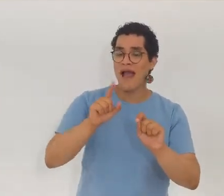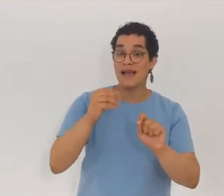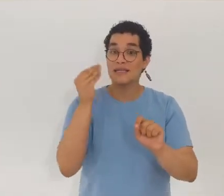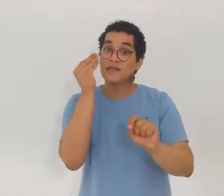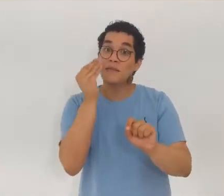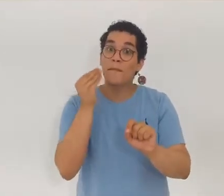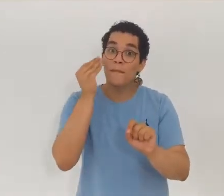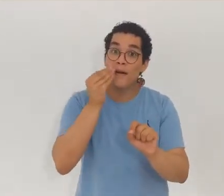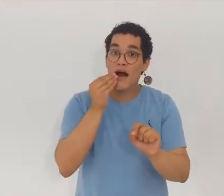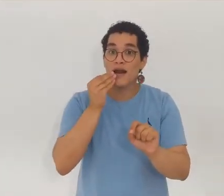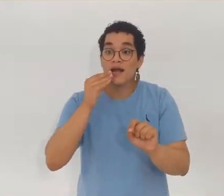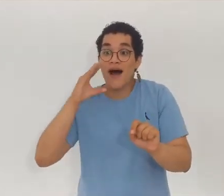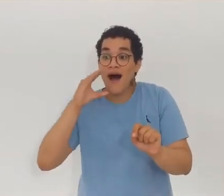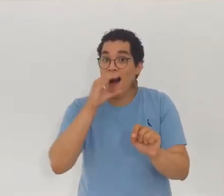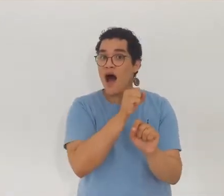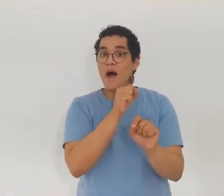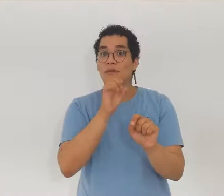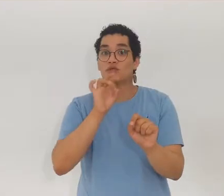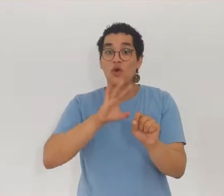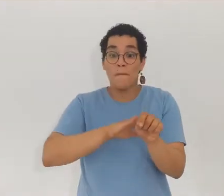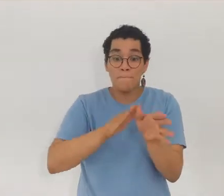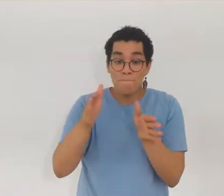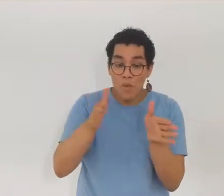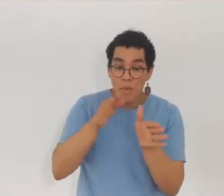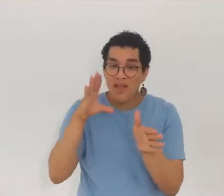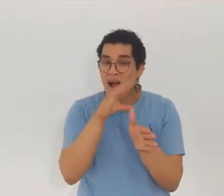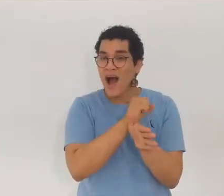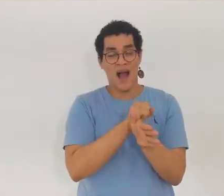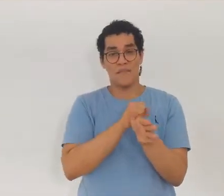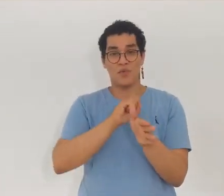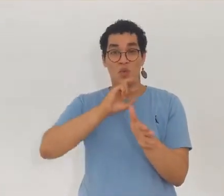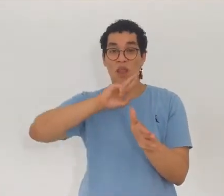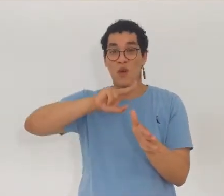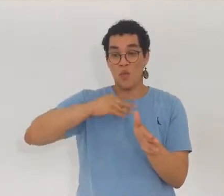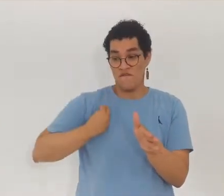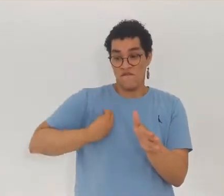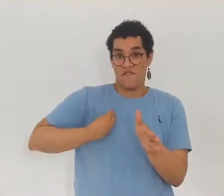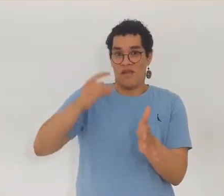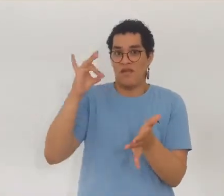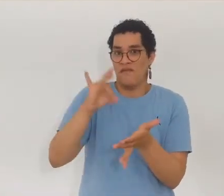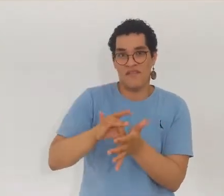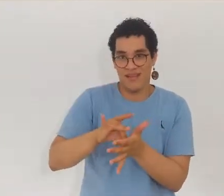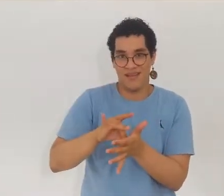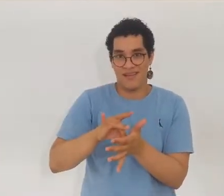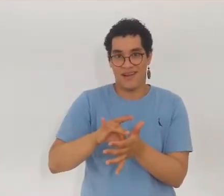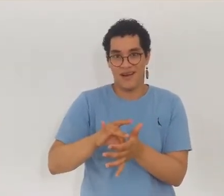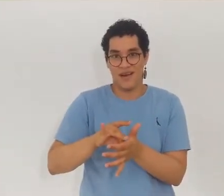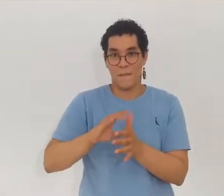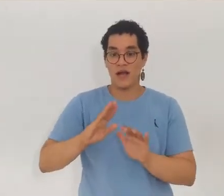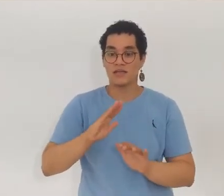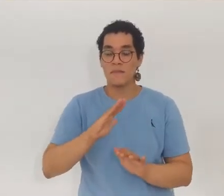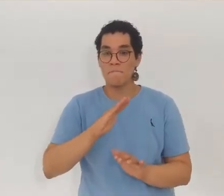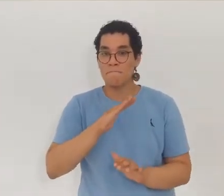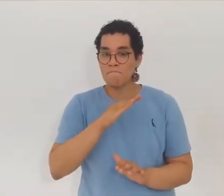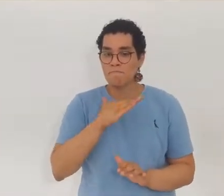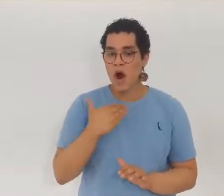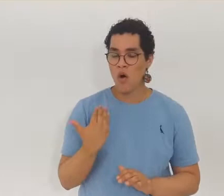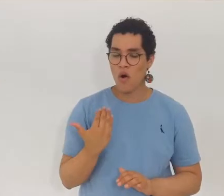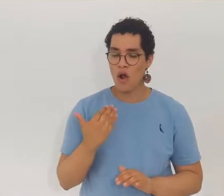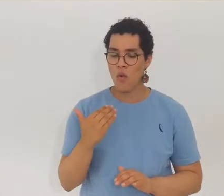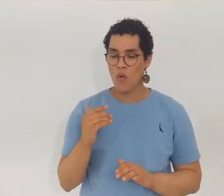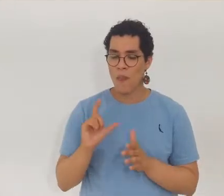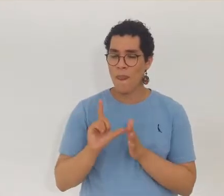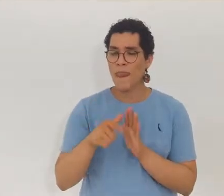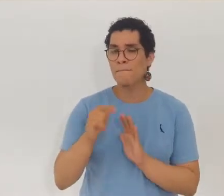entendimento de que essa experiência é uma experiência passageira, que a vida verdadeira é a vida espiritual. E